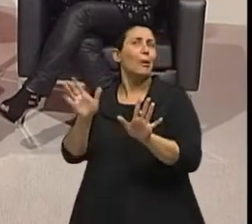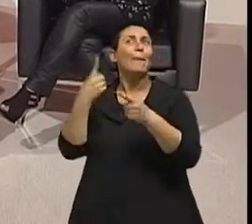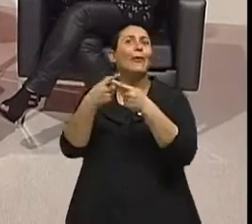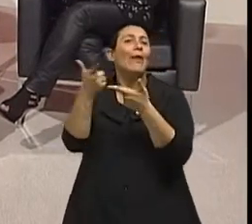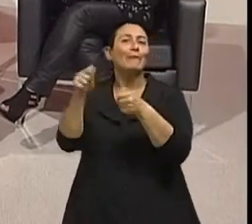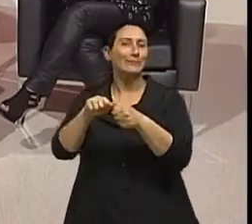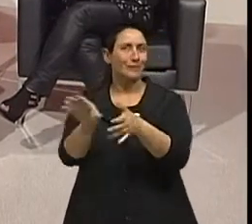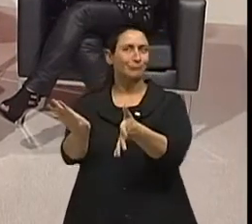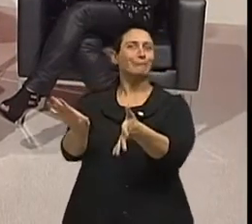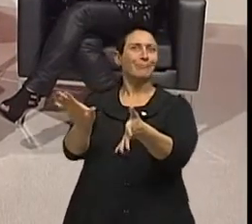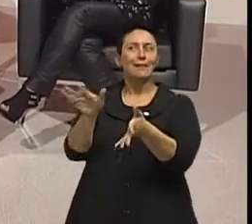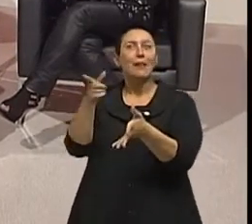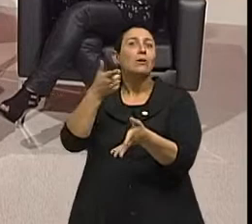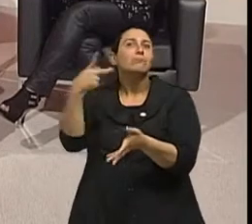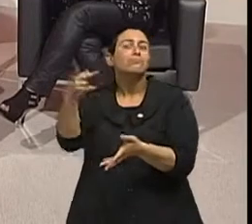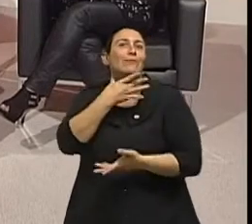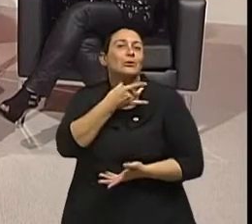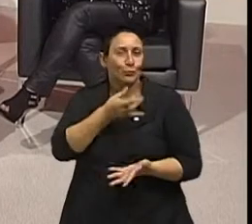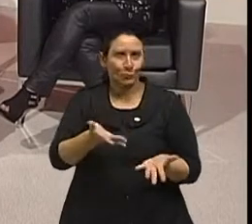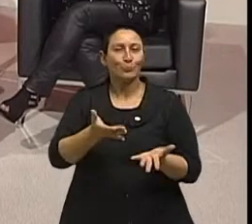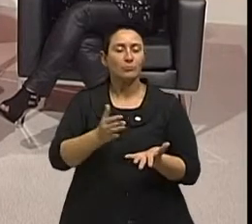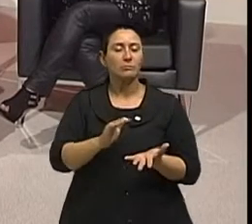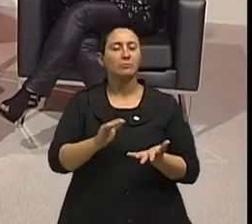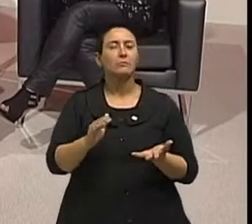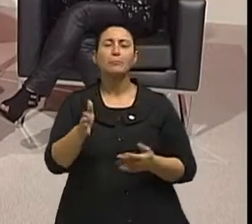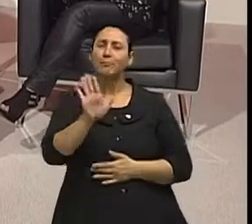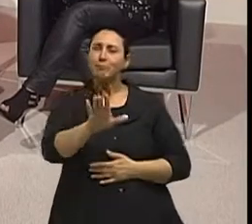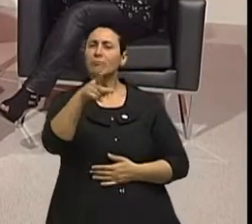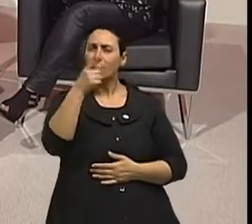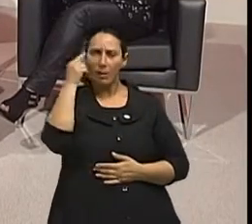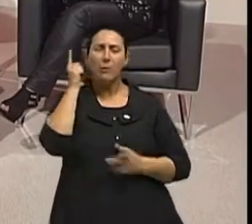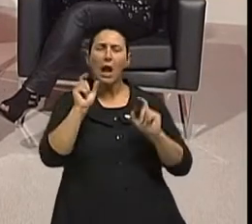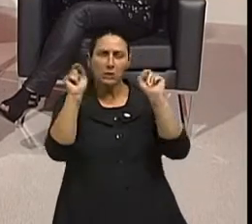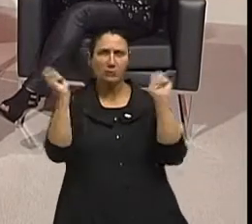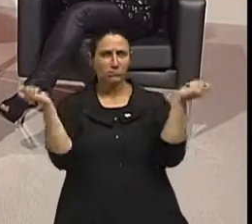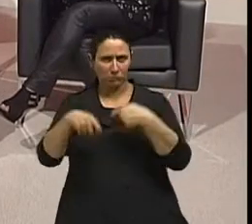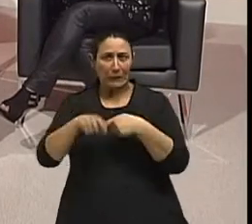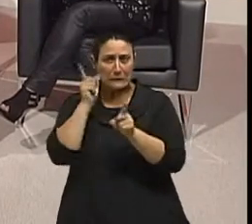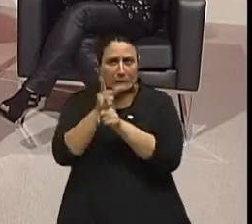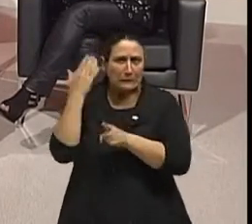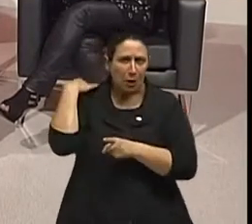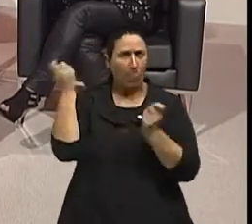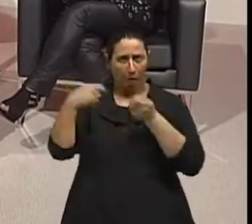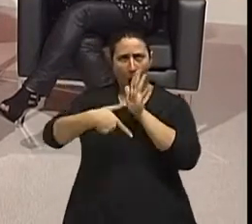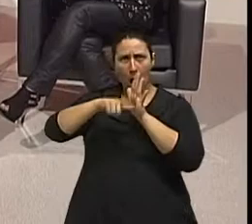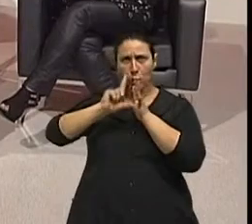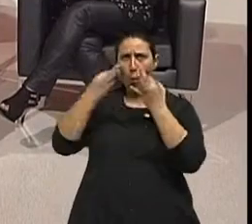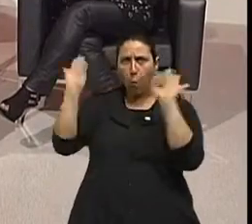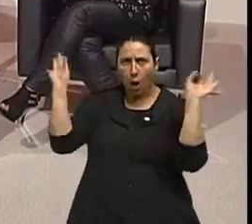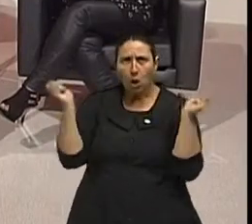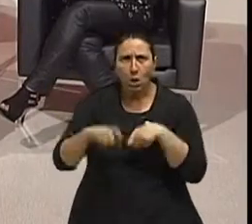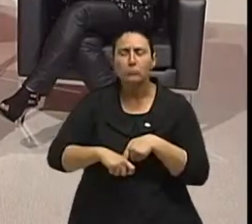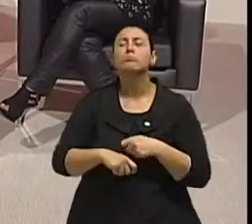Doutor, o câncer de pulmão, ele tem cura a ser detectado precocemente? Tem cura. Na verdade, o tratamento para o câncer de